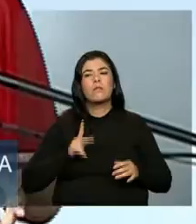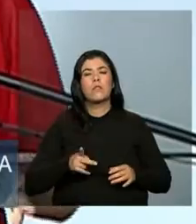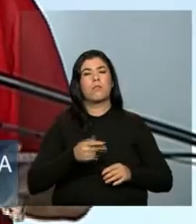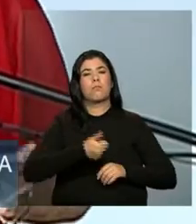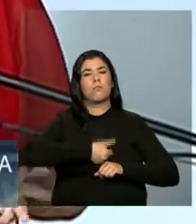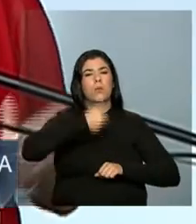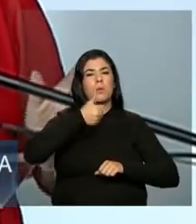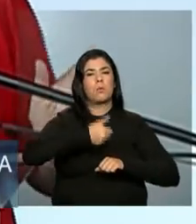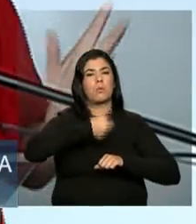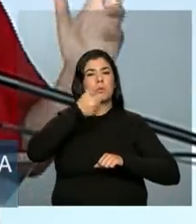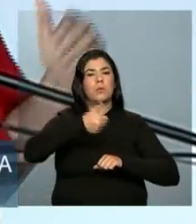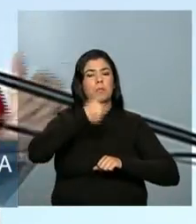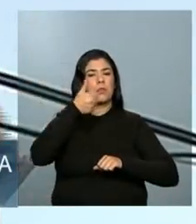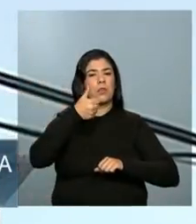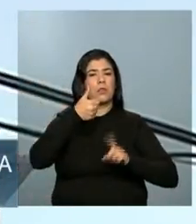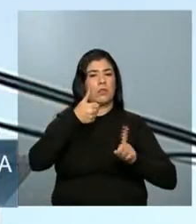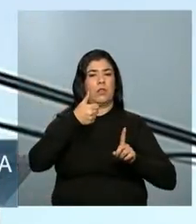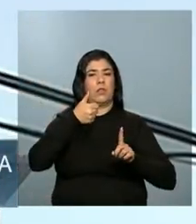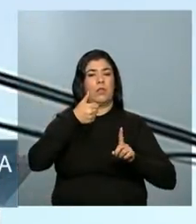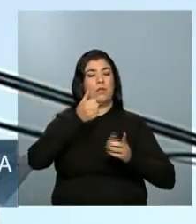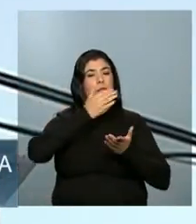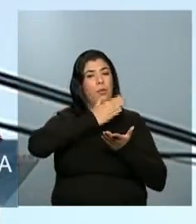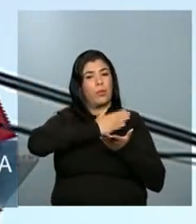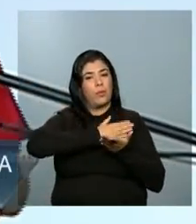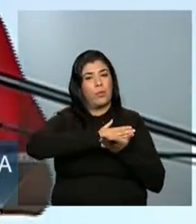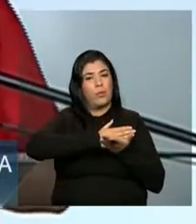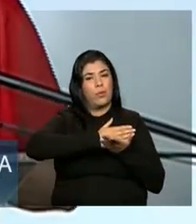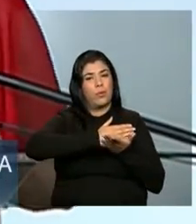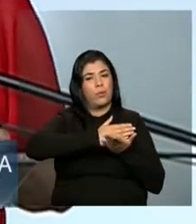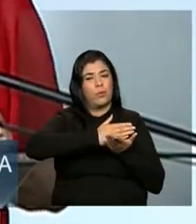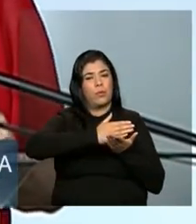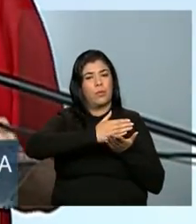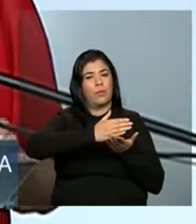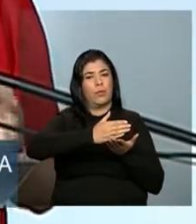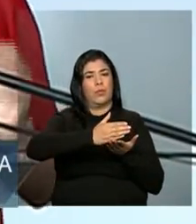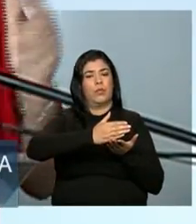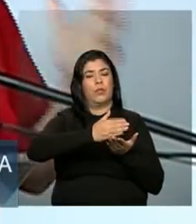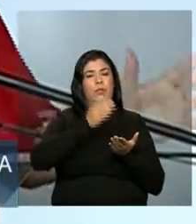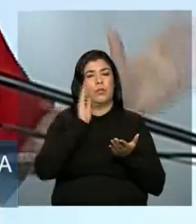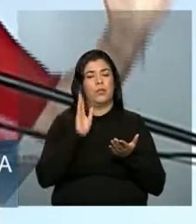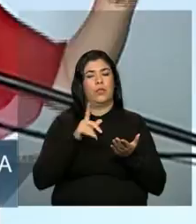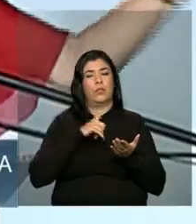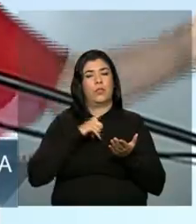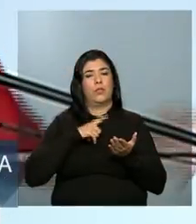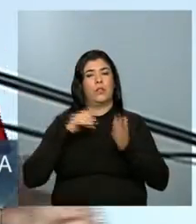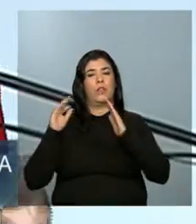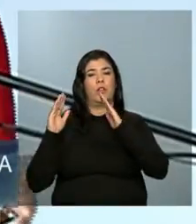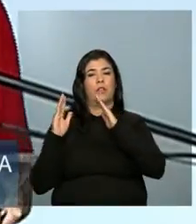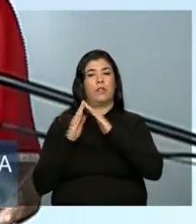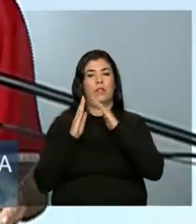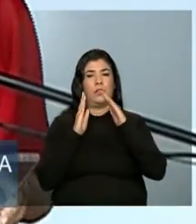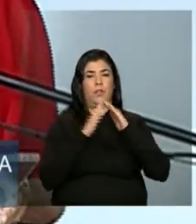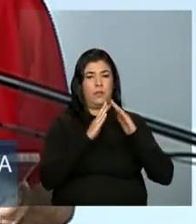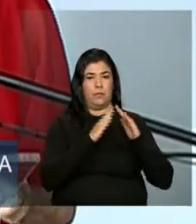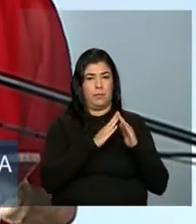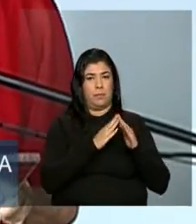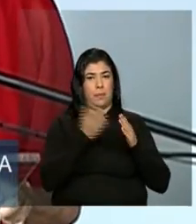ele. Quando nós começamos o programa, as casas, as moradias,